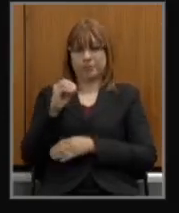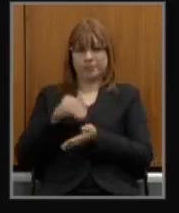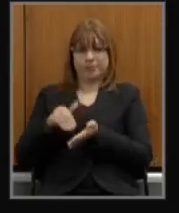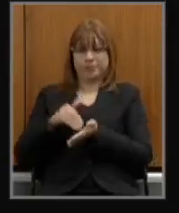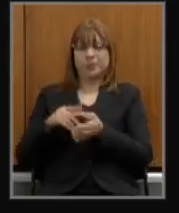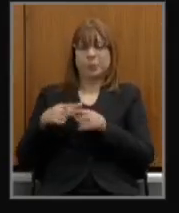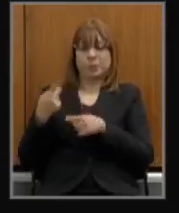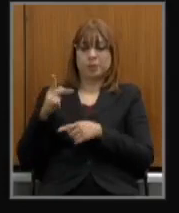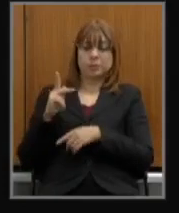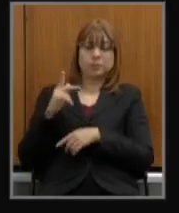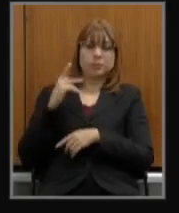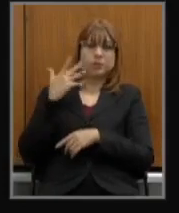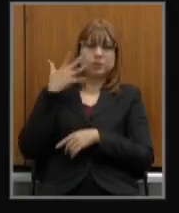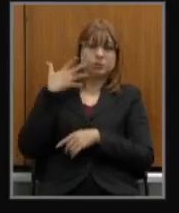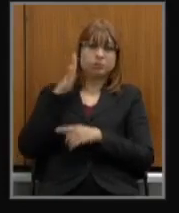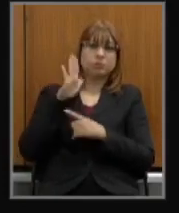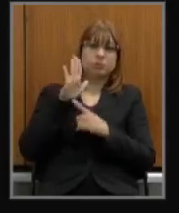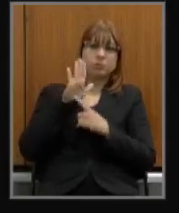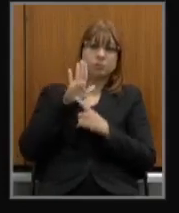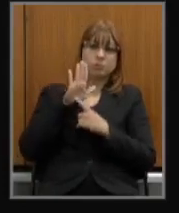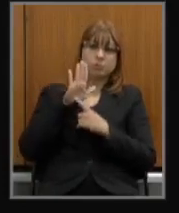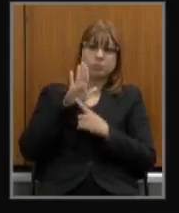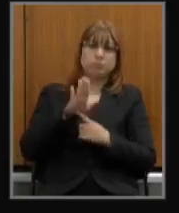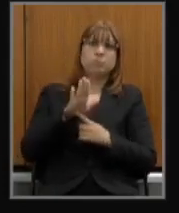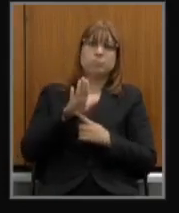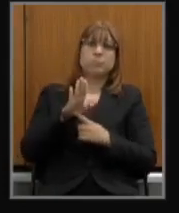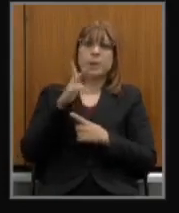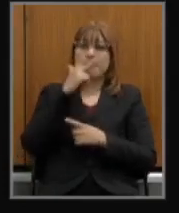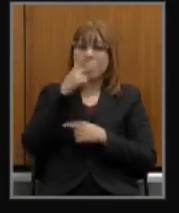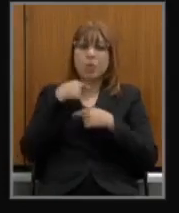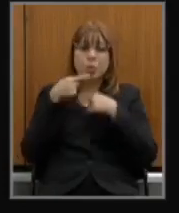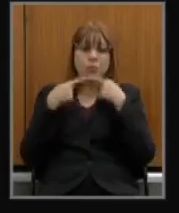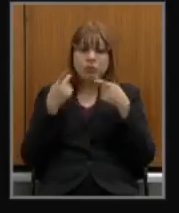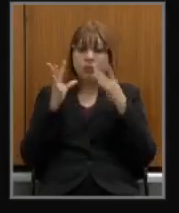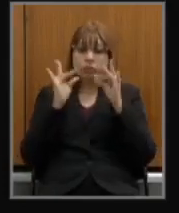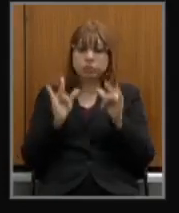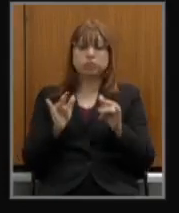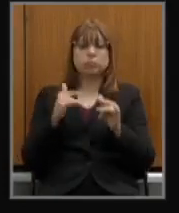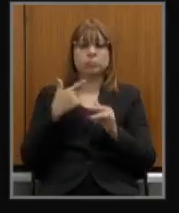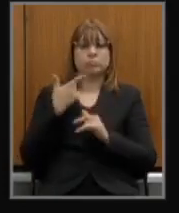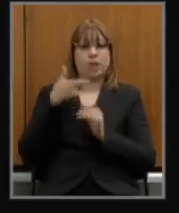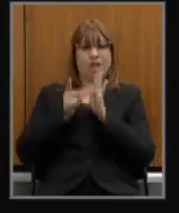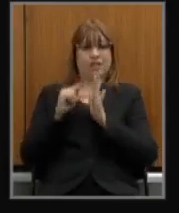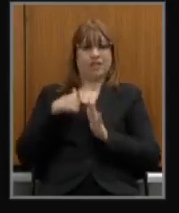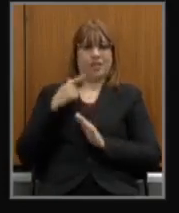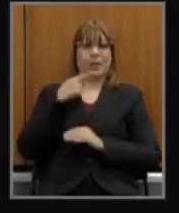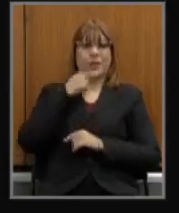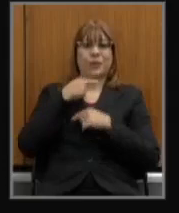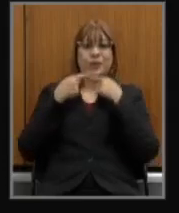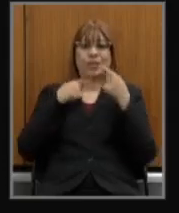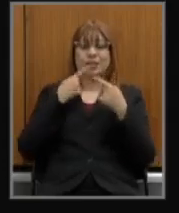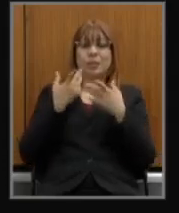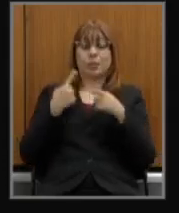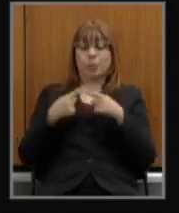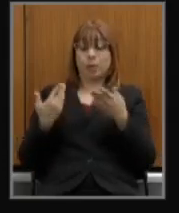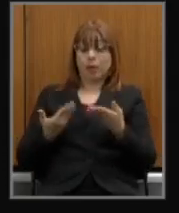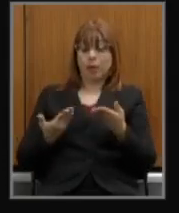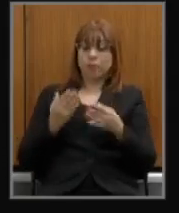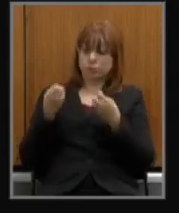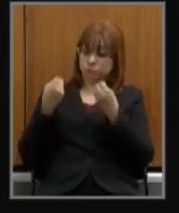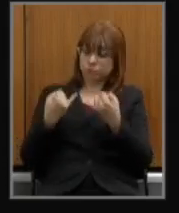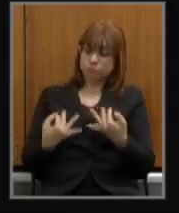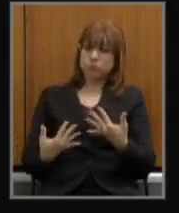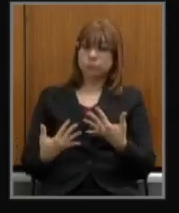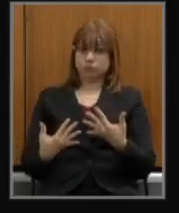apresentação já tirou a maior parte das dúvidas que eu tinha porque o que está se colocando